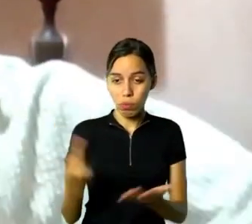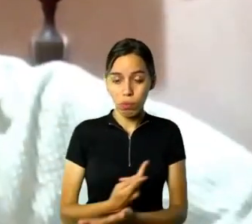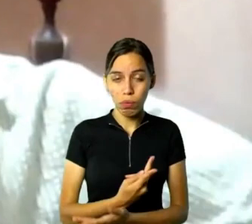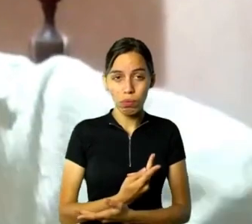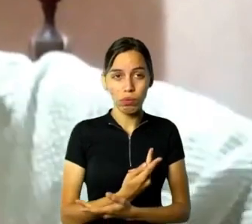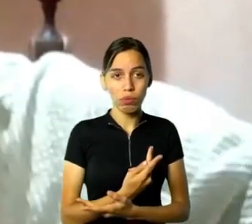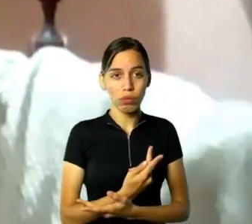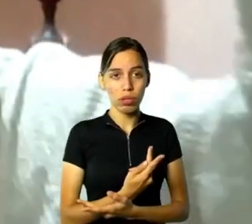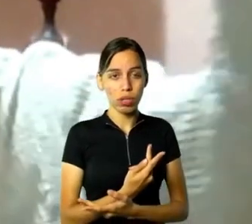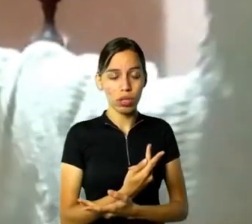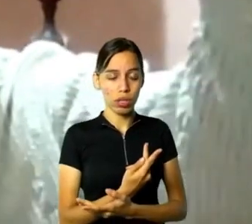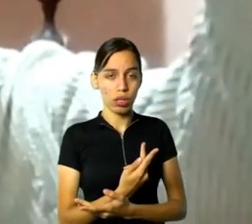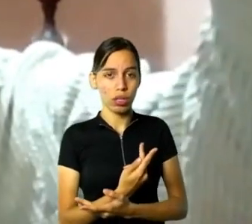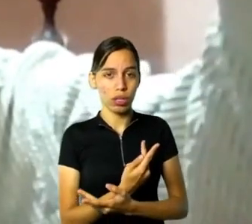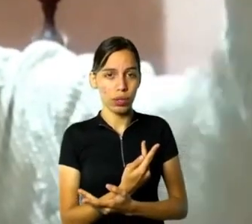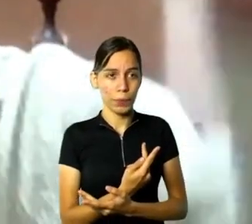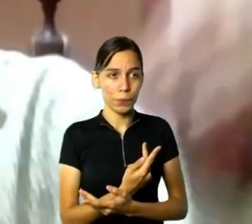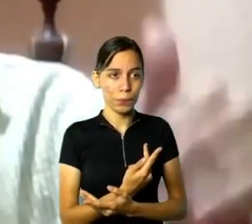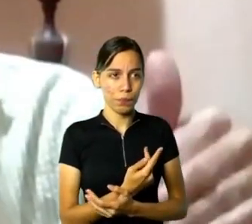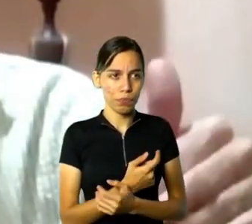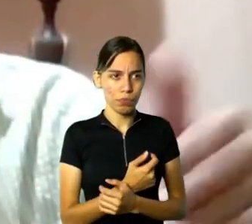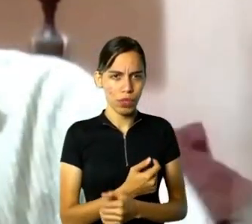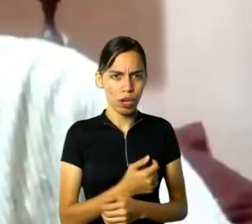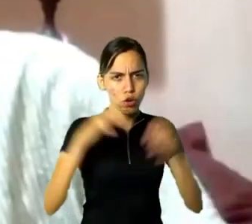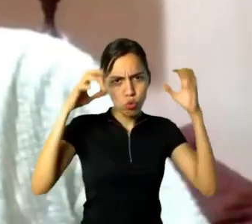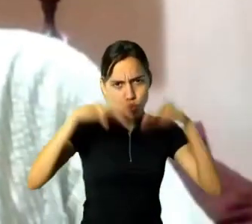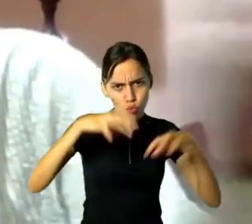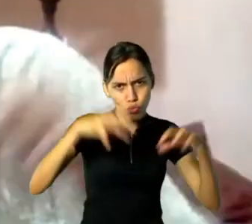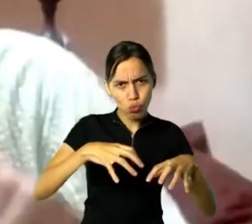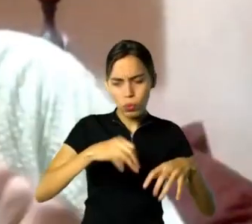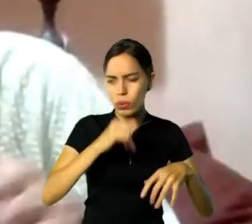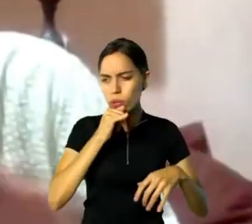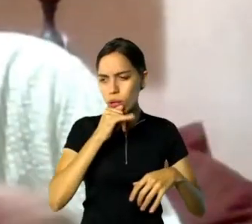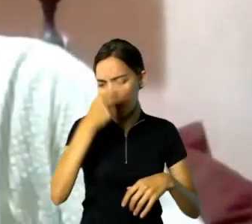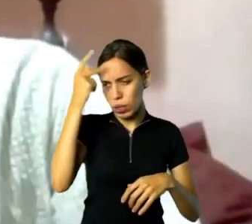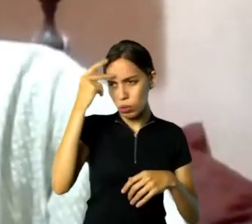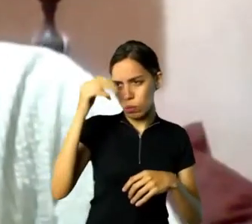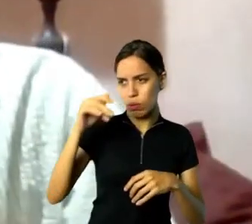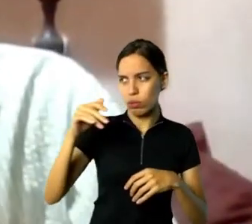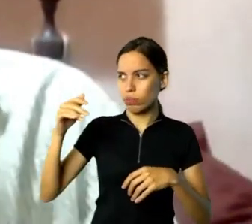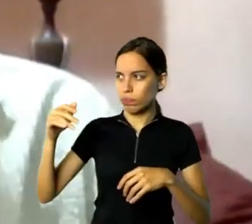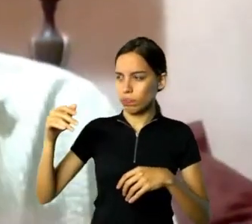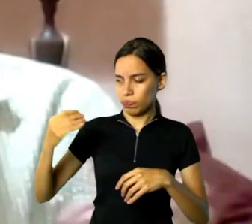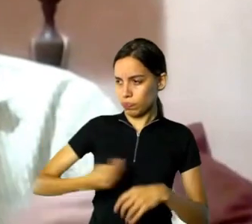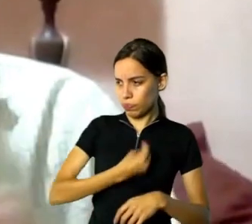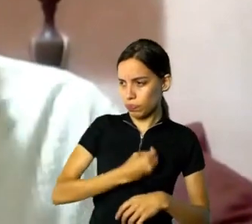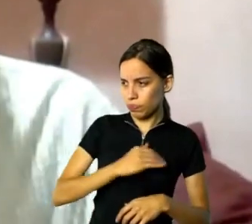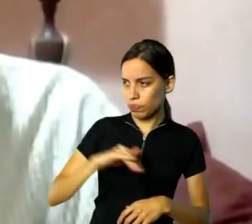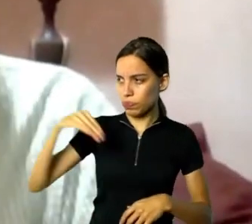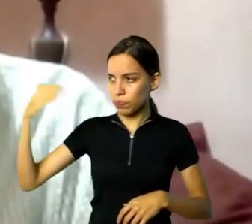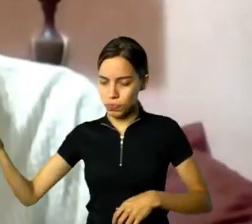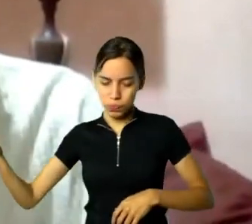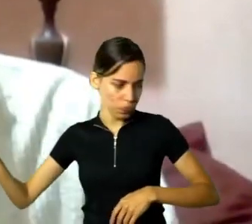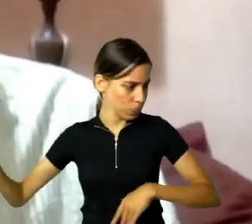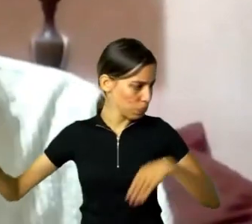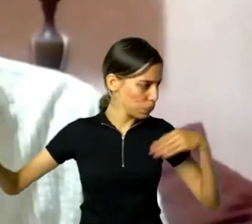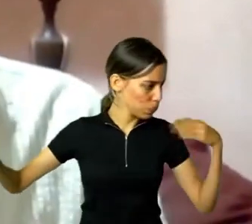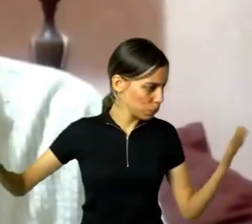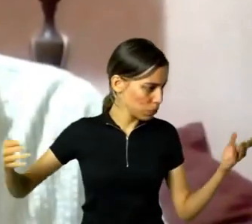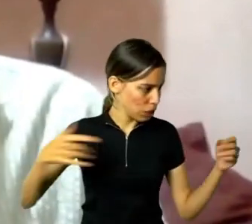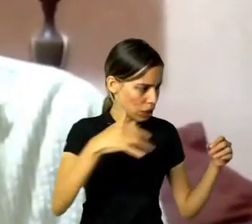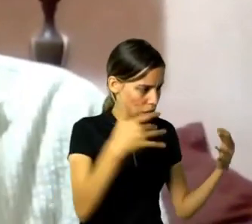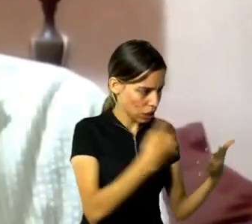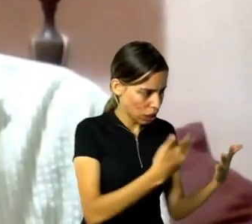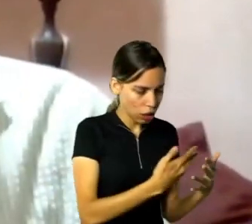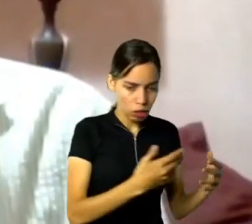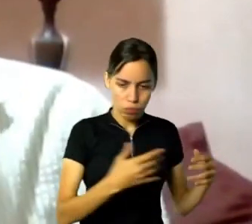Tereza ou na floresta não conseguia ir para o centro trabalhar, quem trabalhava do outro lado, porque tinha um enchente. E o viaduto, ele cortou,